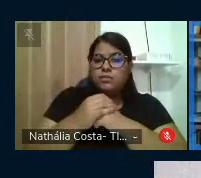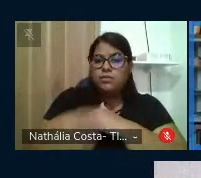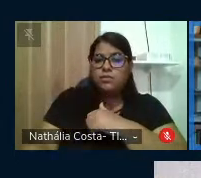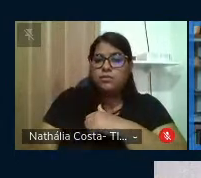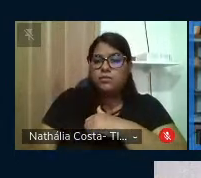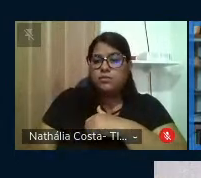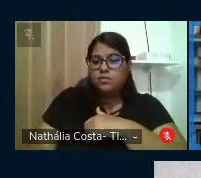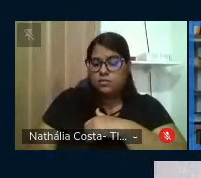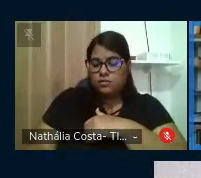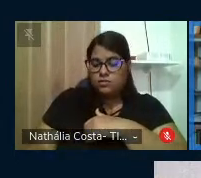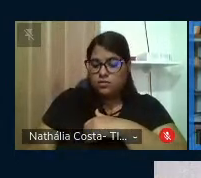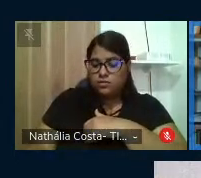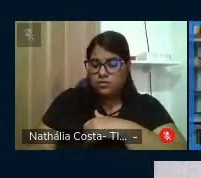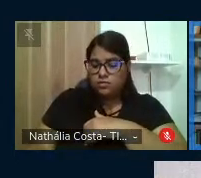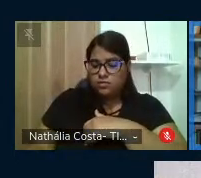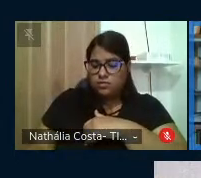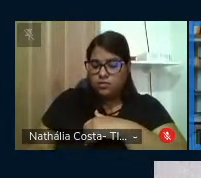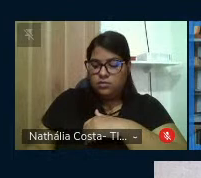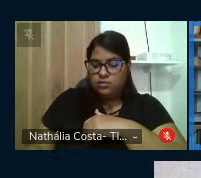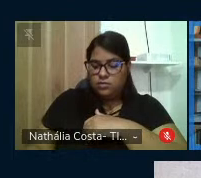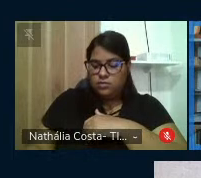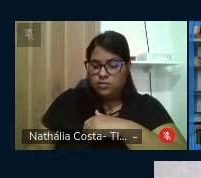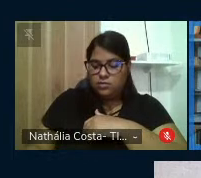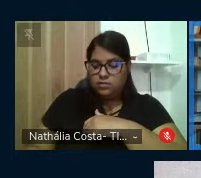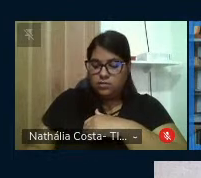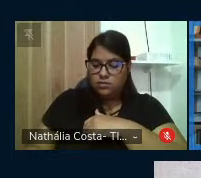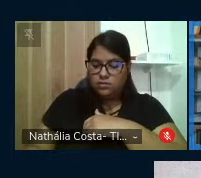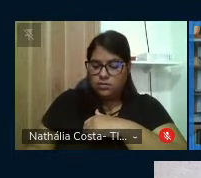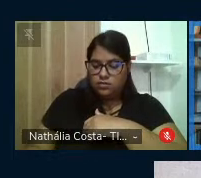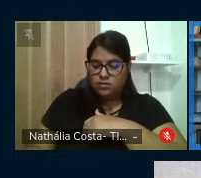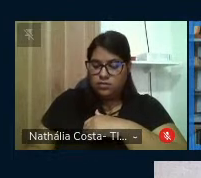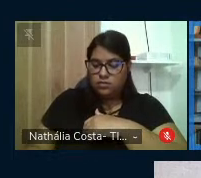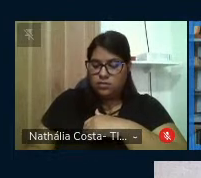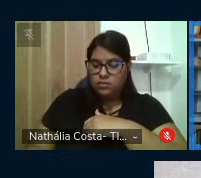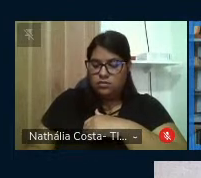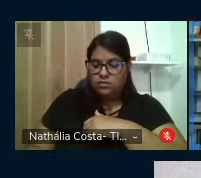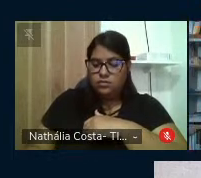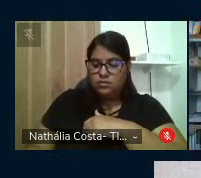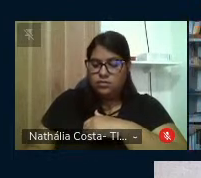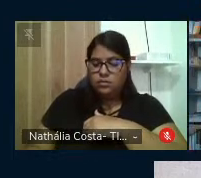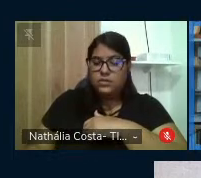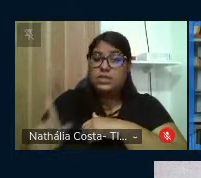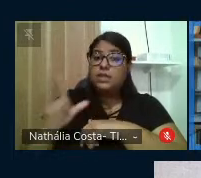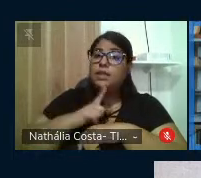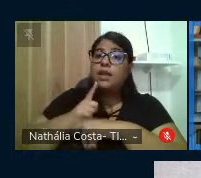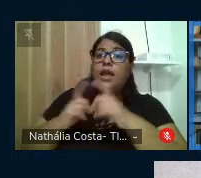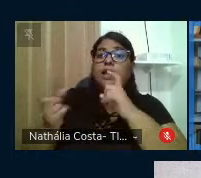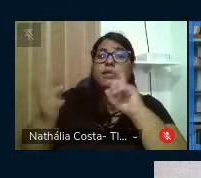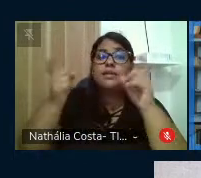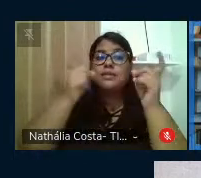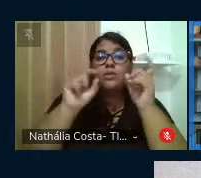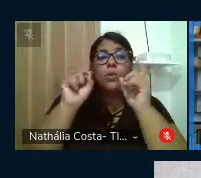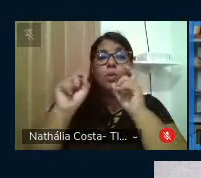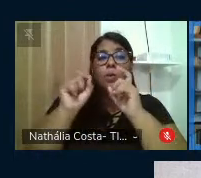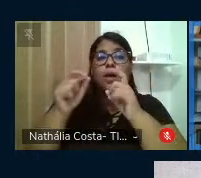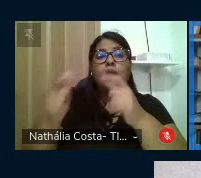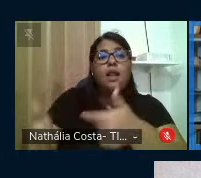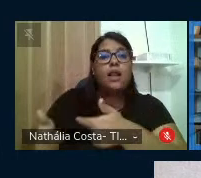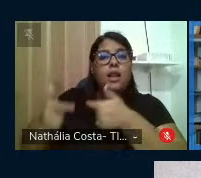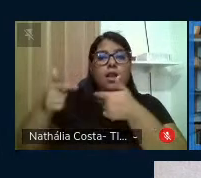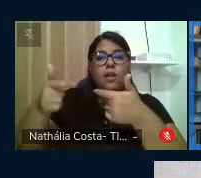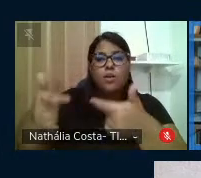Logo em seguida a gente tem uma discussão que para a gente é muito cara, que é a discussão da luta